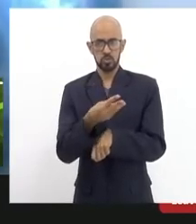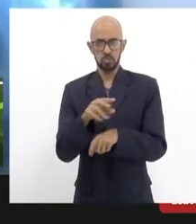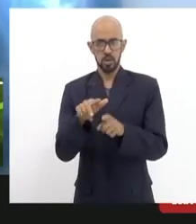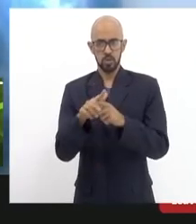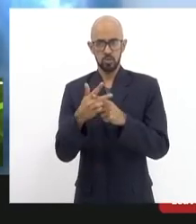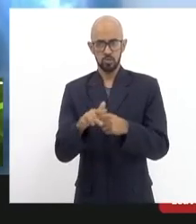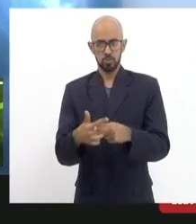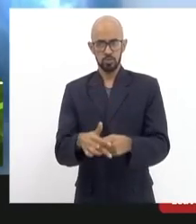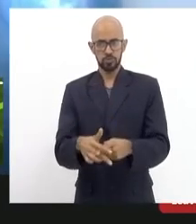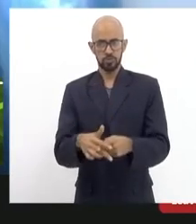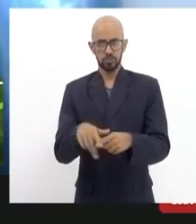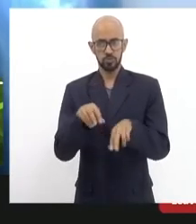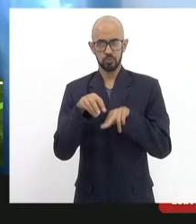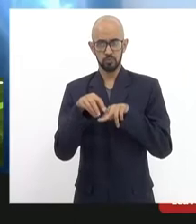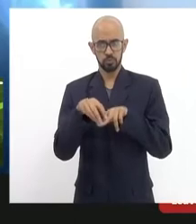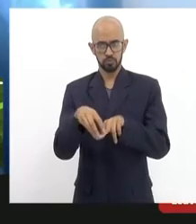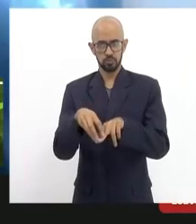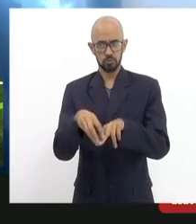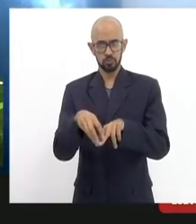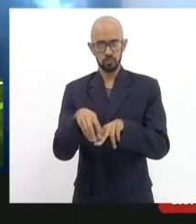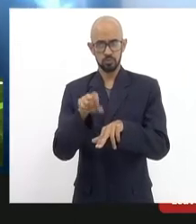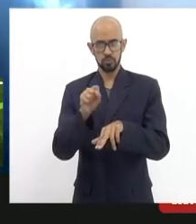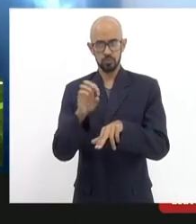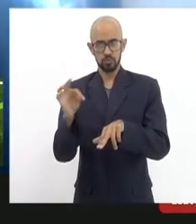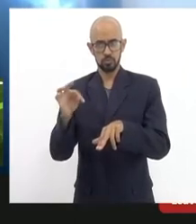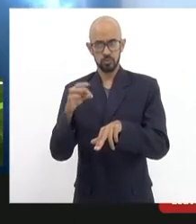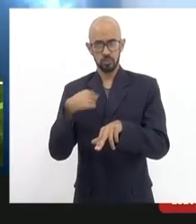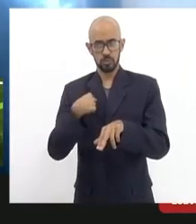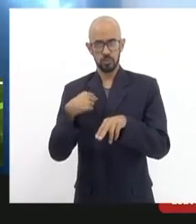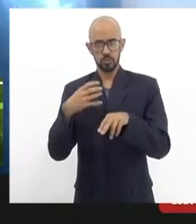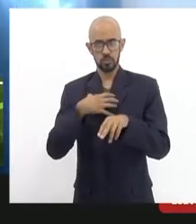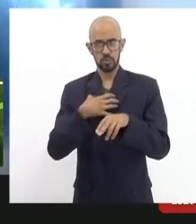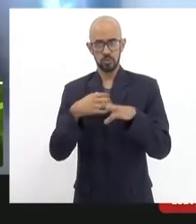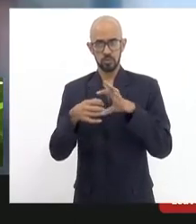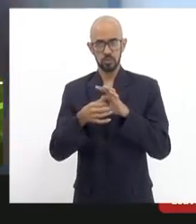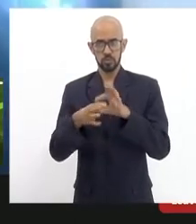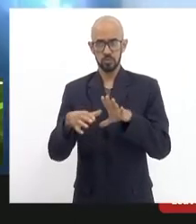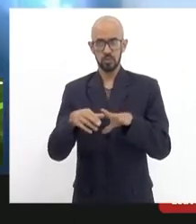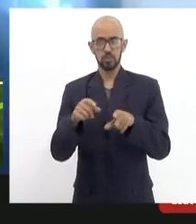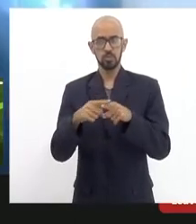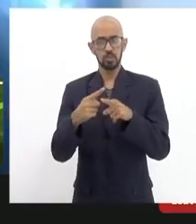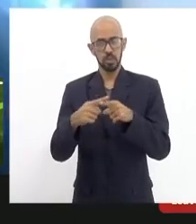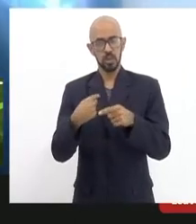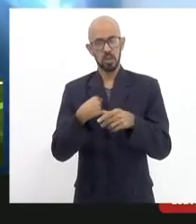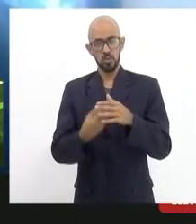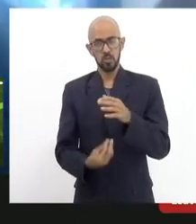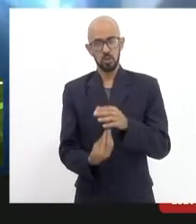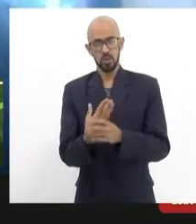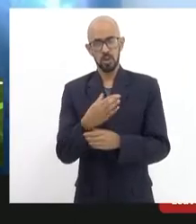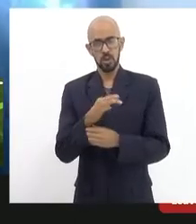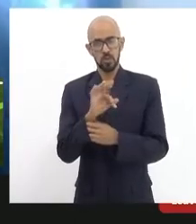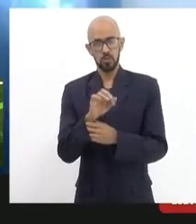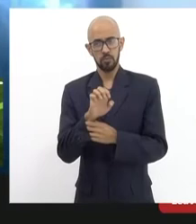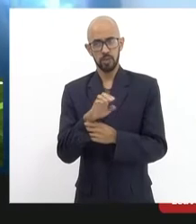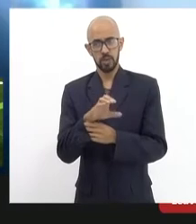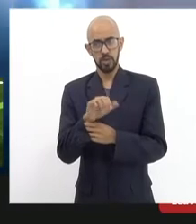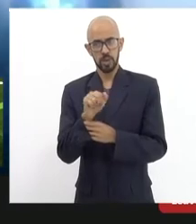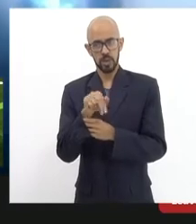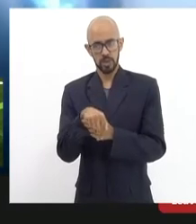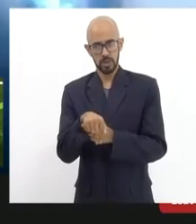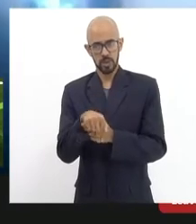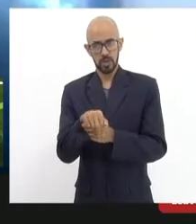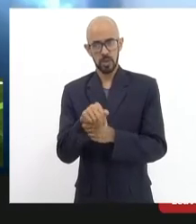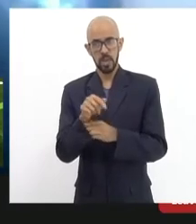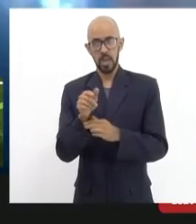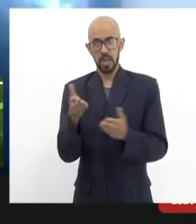pontos de Santa Tereza eu fico à vontade porque eu criei o FECAM na Constituição Estadual a gente acompanha o FECAM não é de 10 anos atrás é